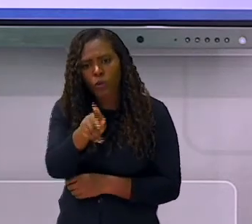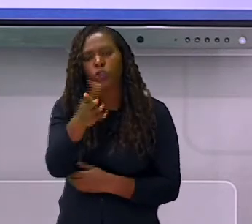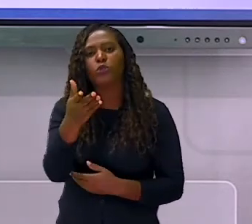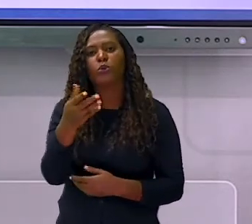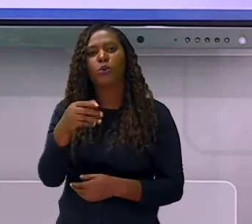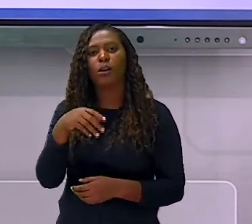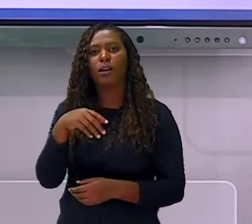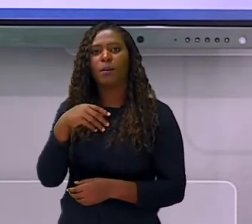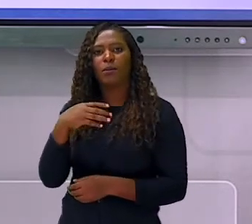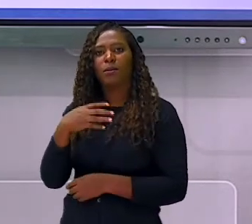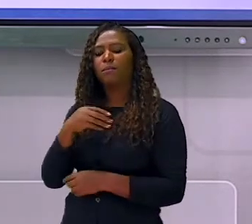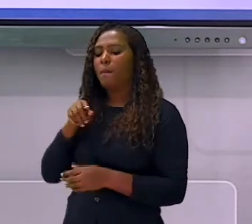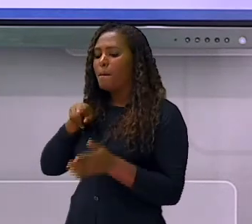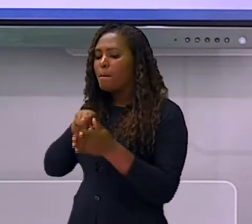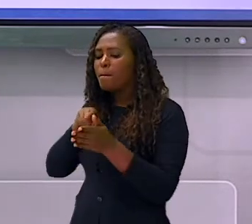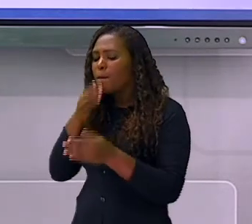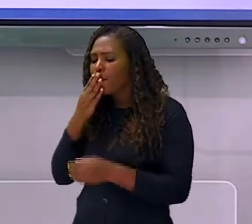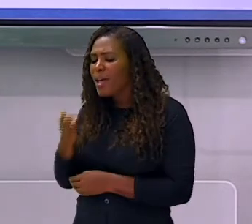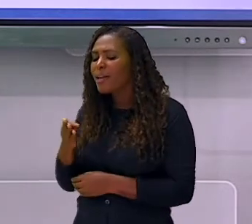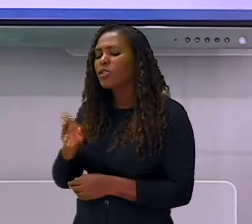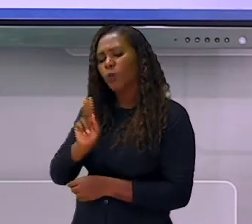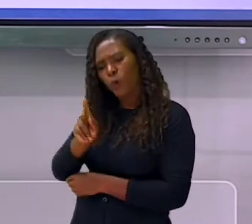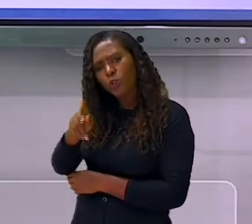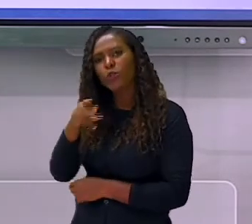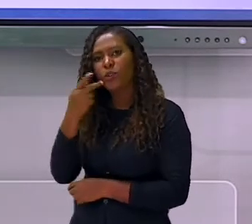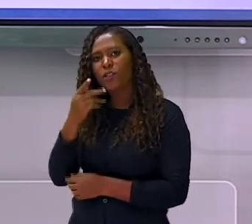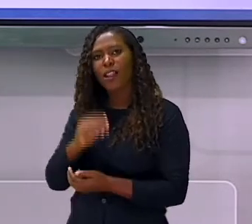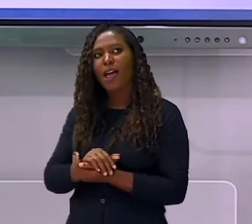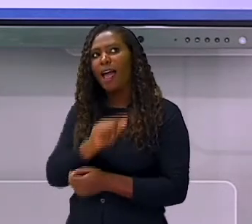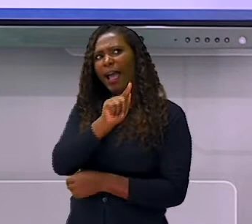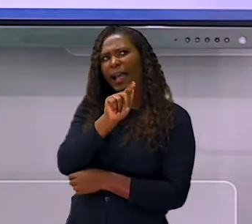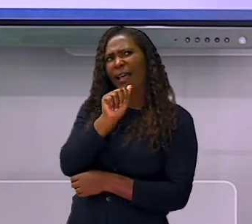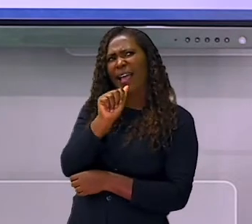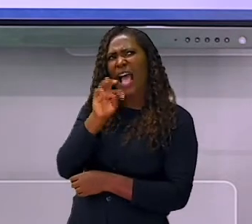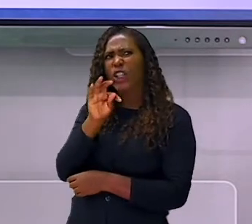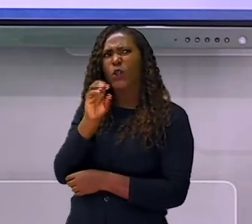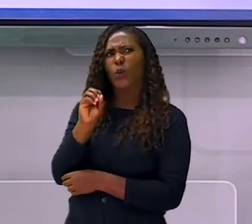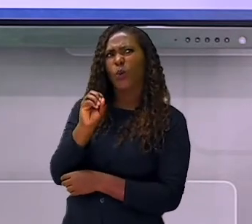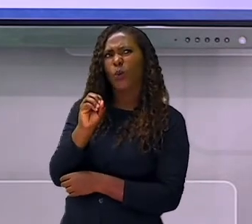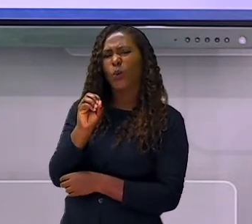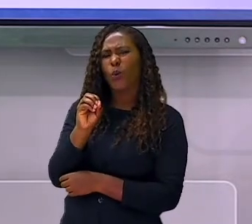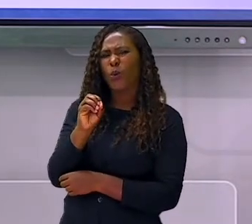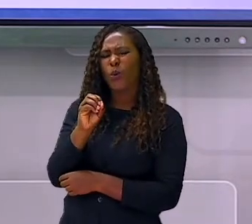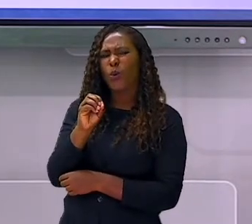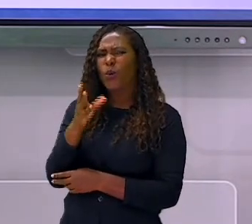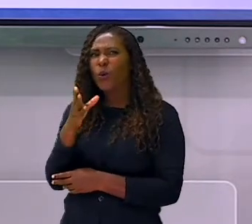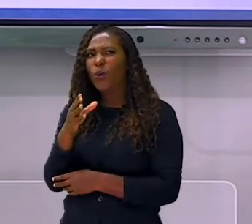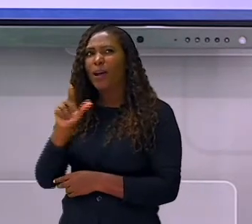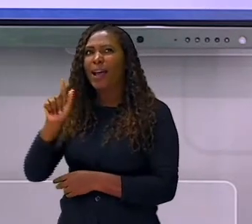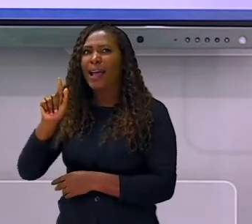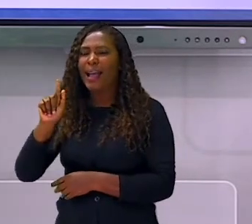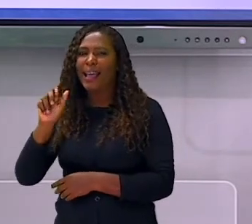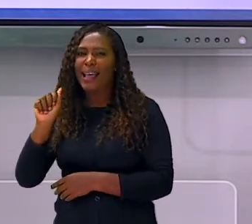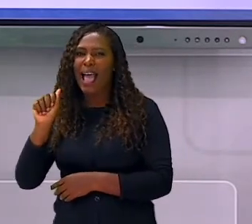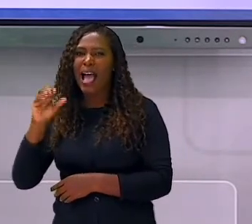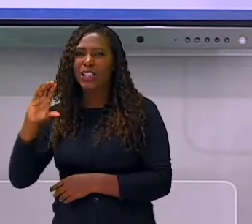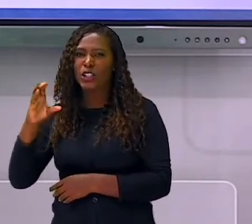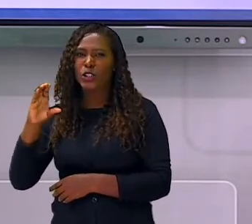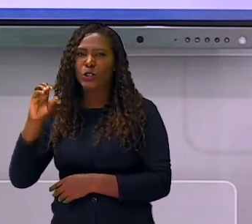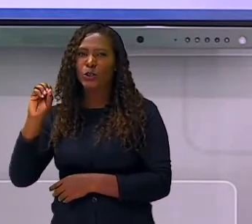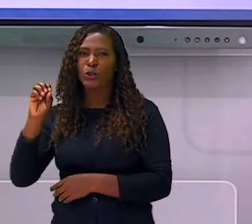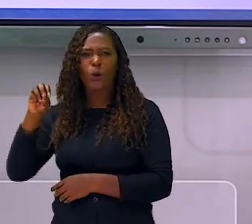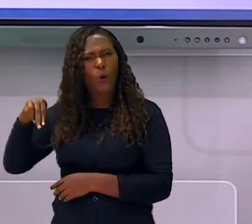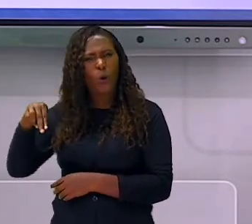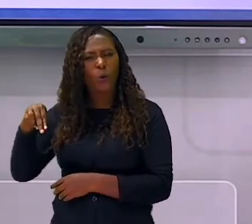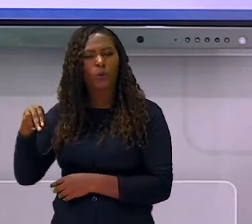garçom e para. E ele precisa identificar que começa com a sílaba gá. E continuar com a